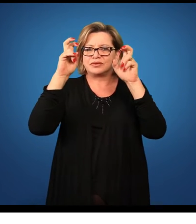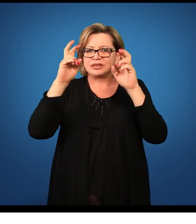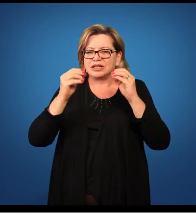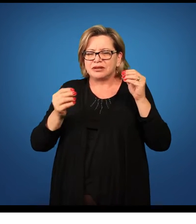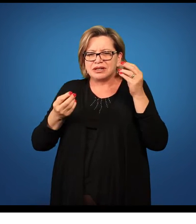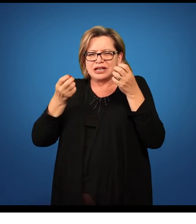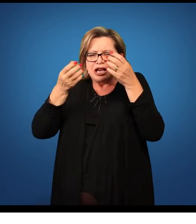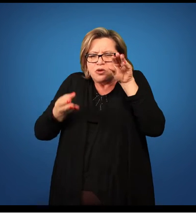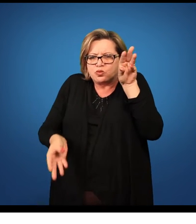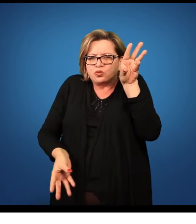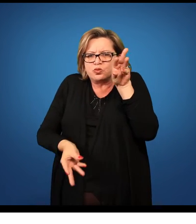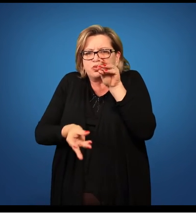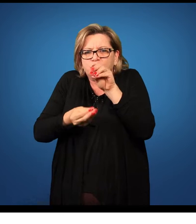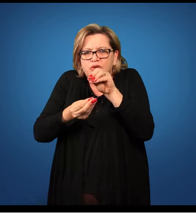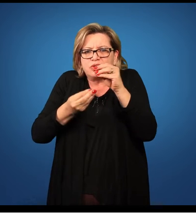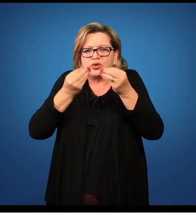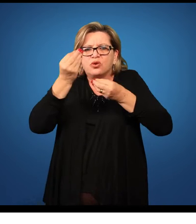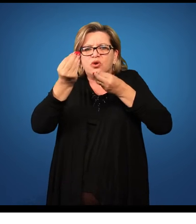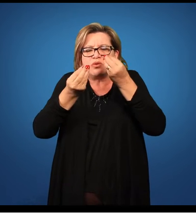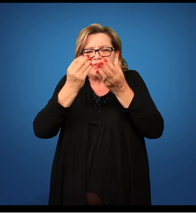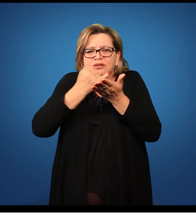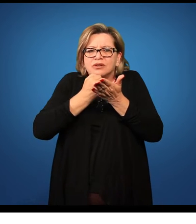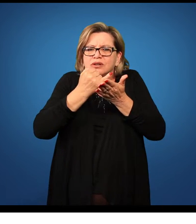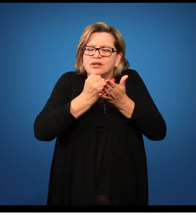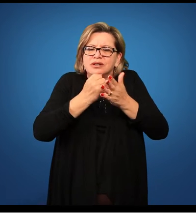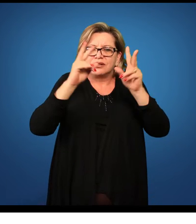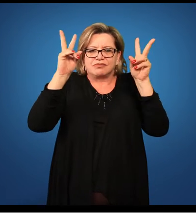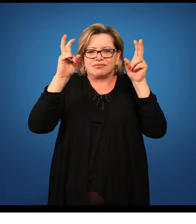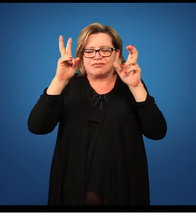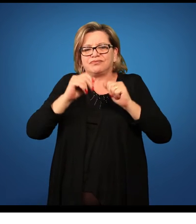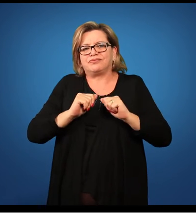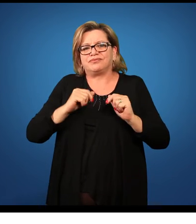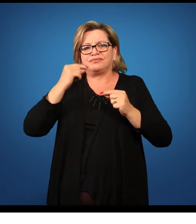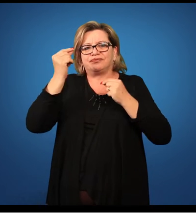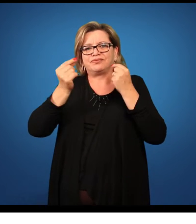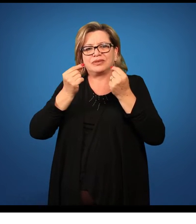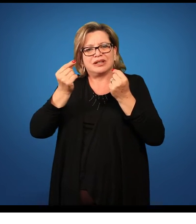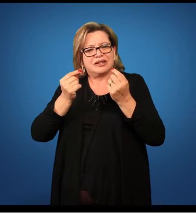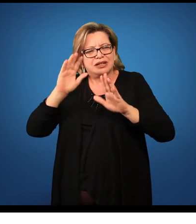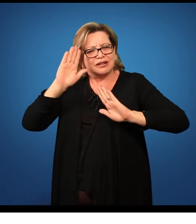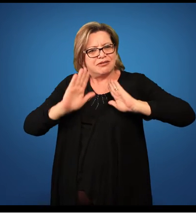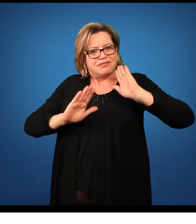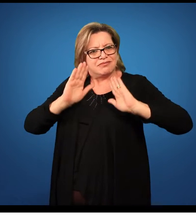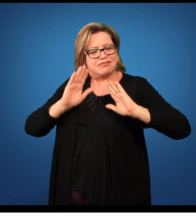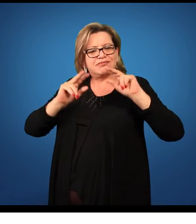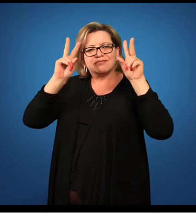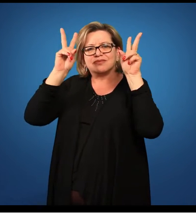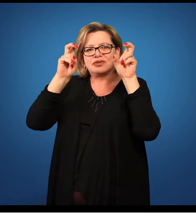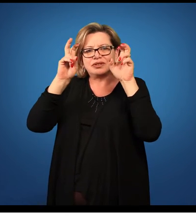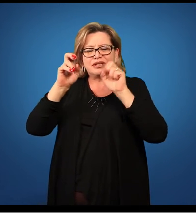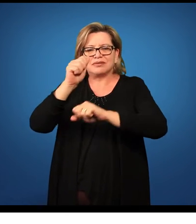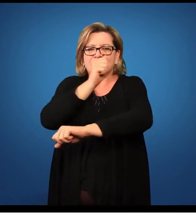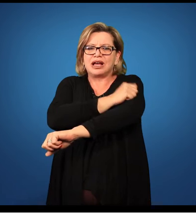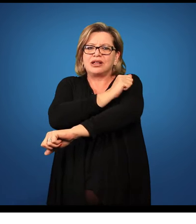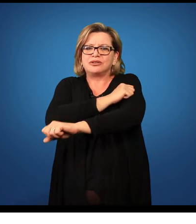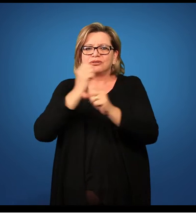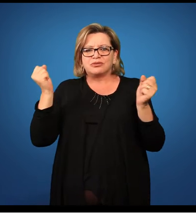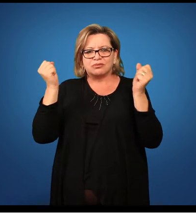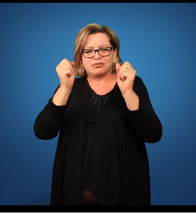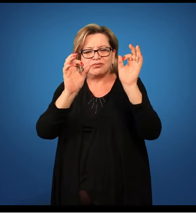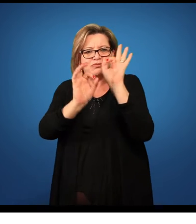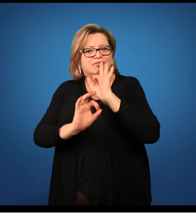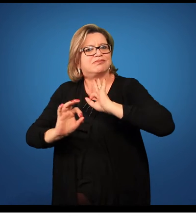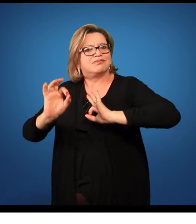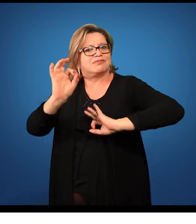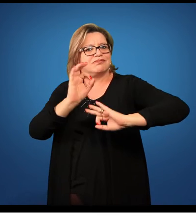um breve relato, como vocês vão introduzir o assunto. Então, dependendo do conteúdo, o aluno pode elaborar sua própria introdução.